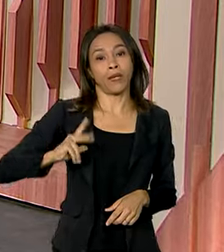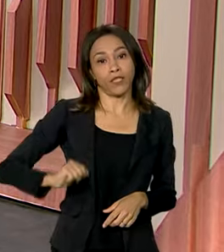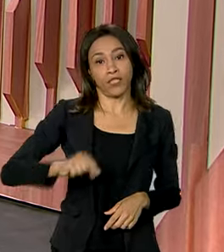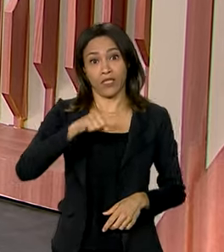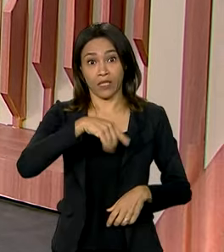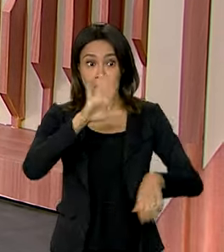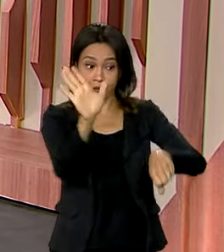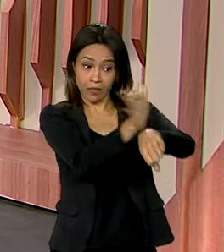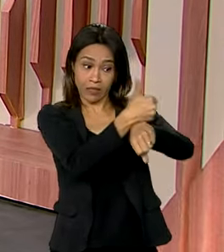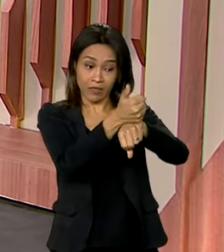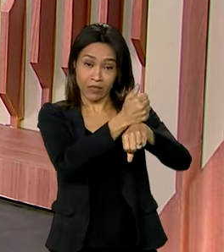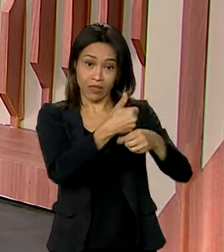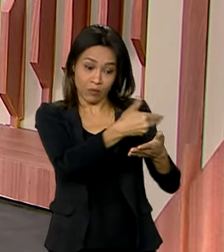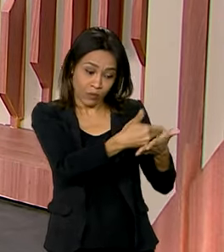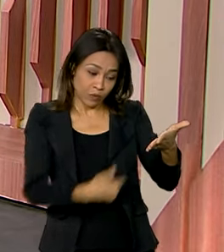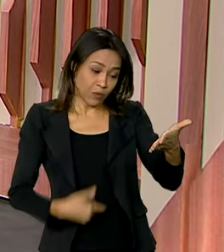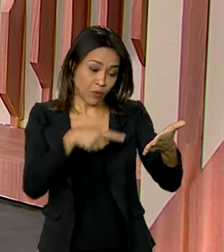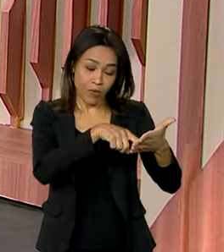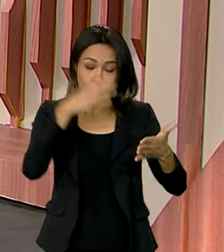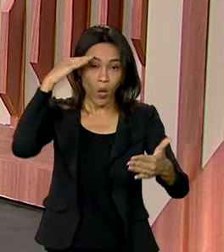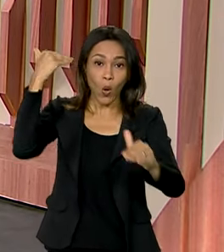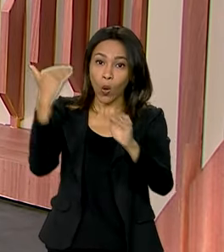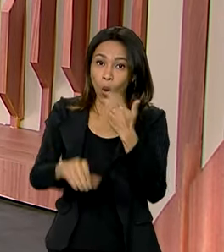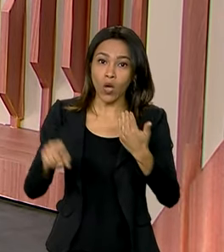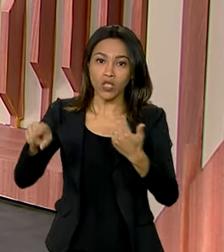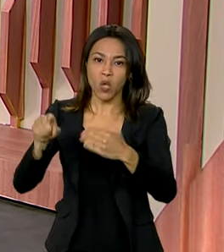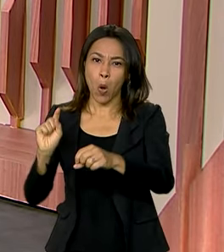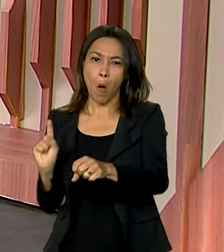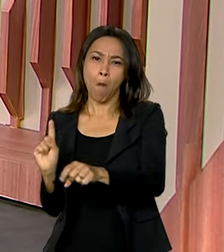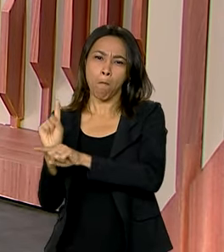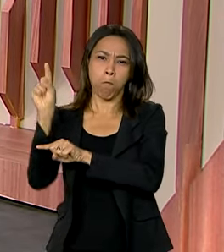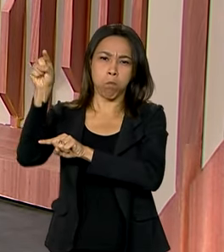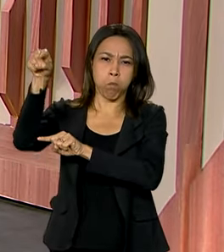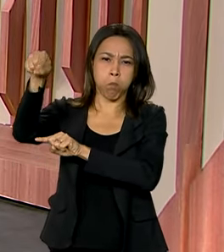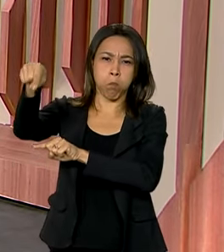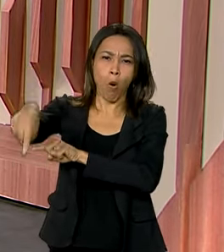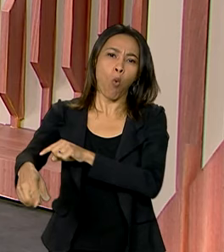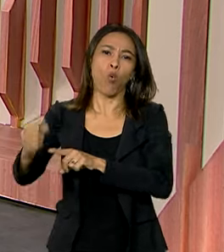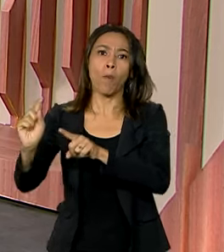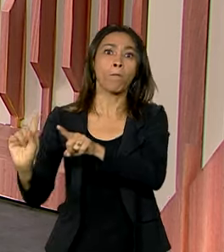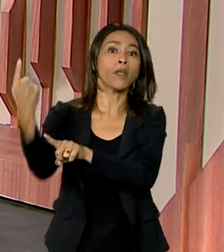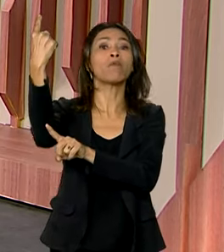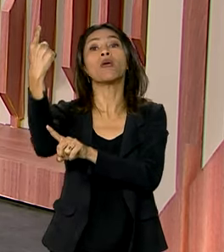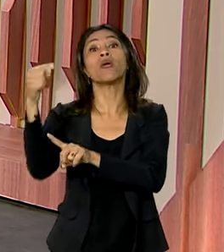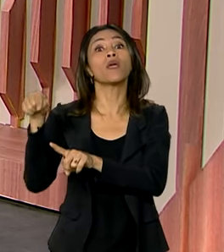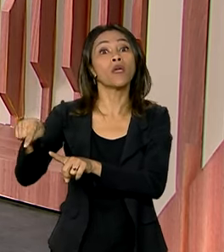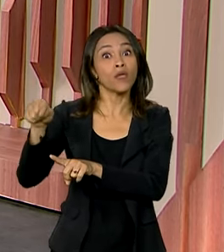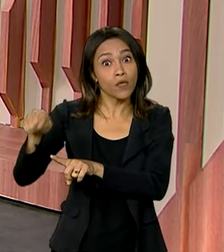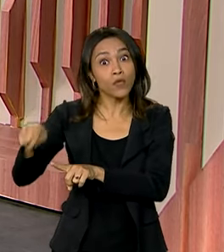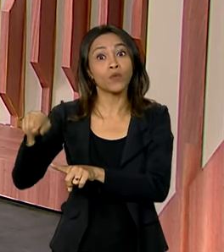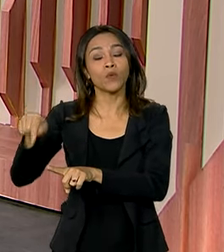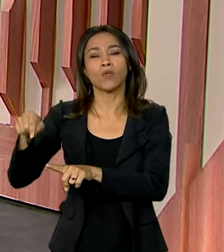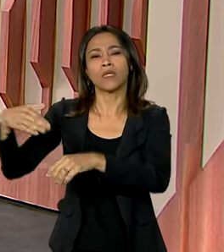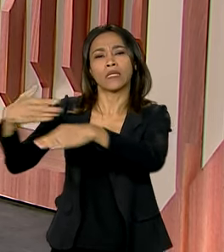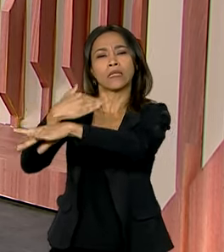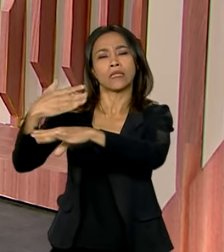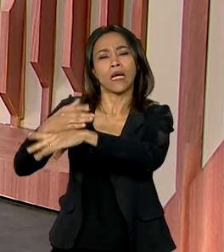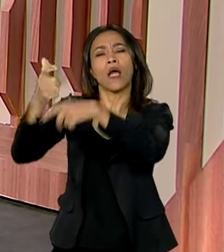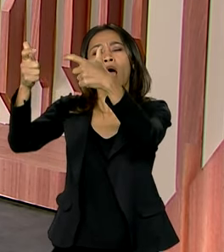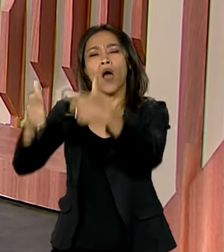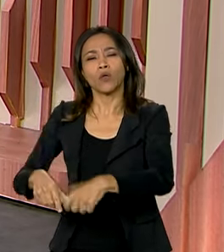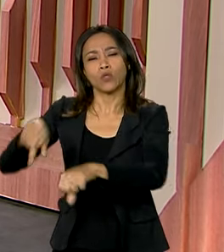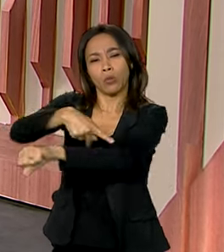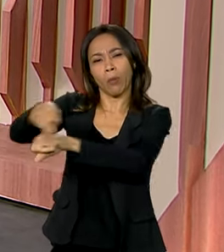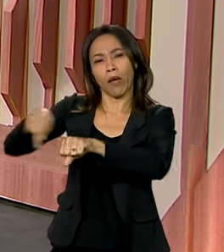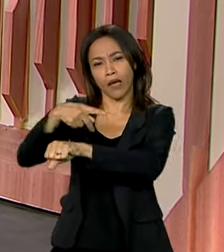indignação e condena o bombardeio realizado no dia 1º em uma cidade no sul do Líbano, que feriu três cidadãos